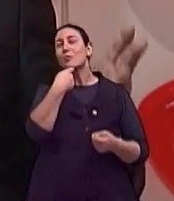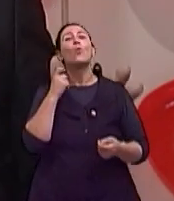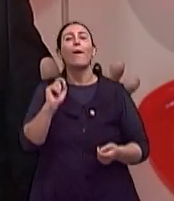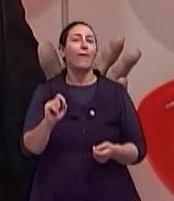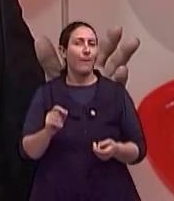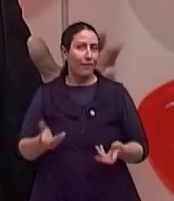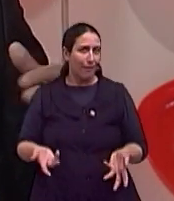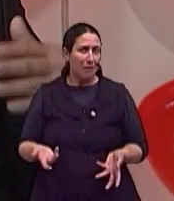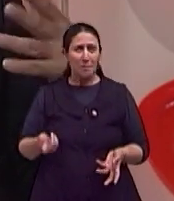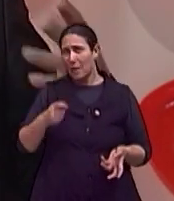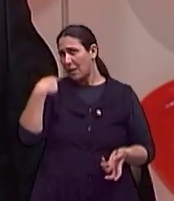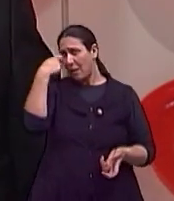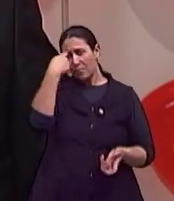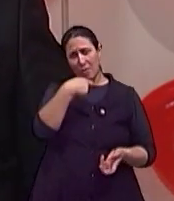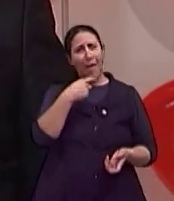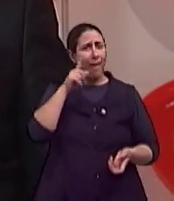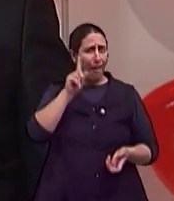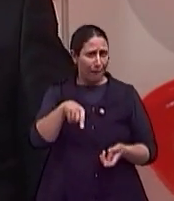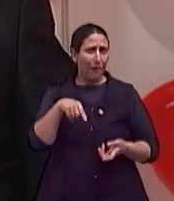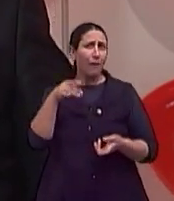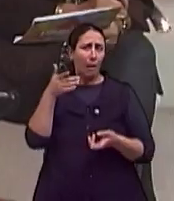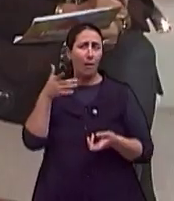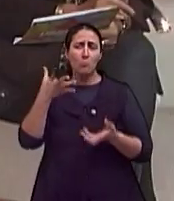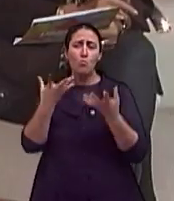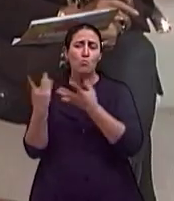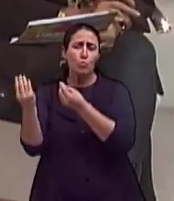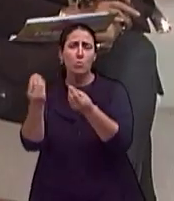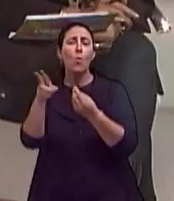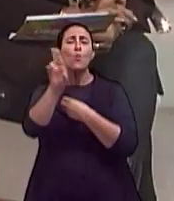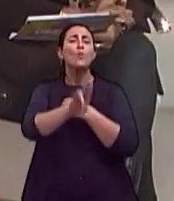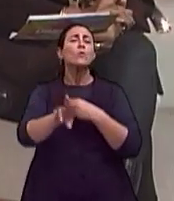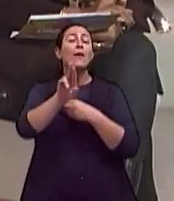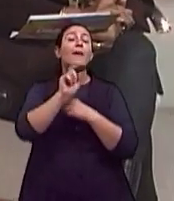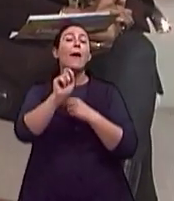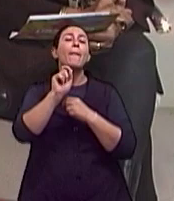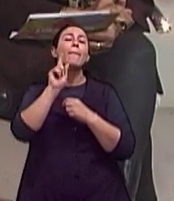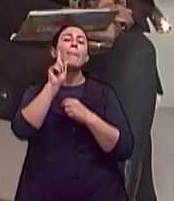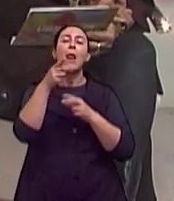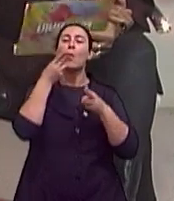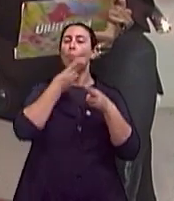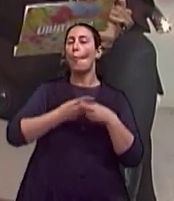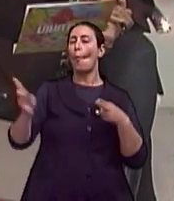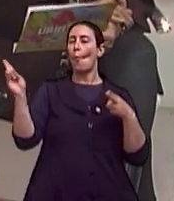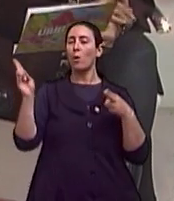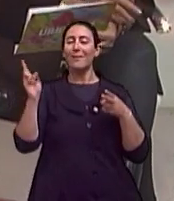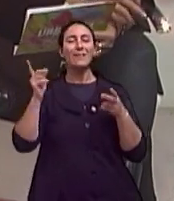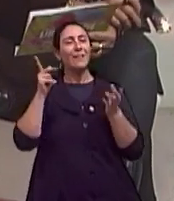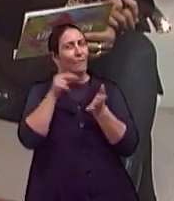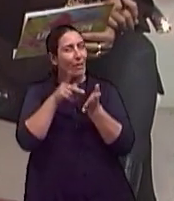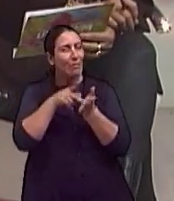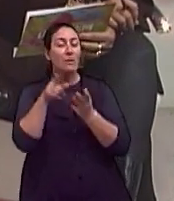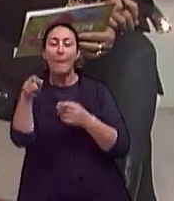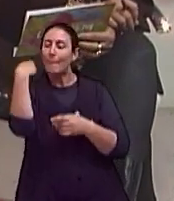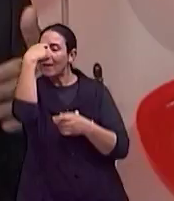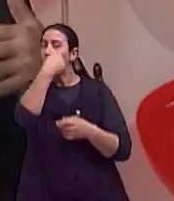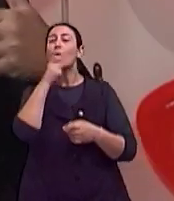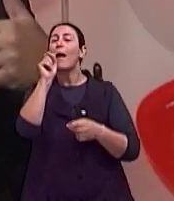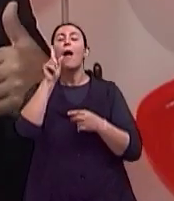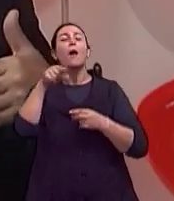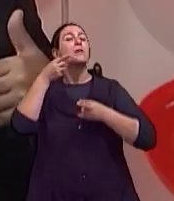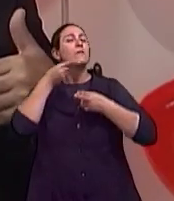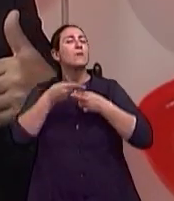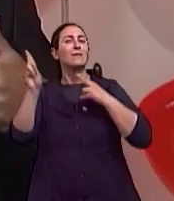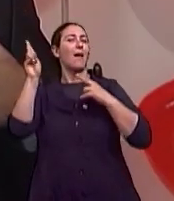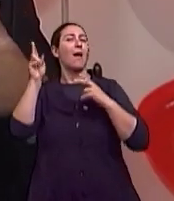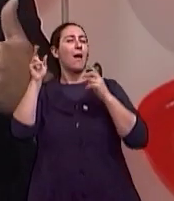A maquiagem é uma técnica que se utiliza para disfarçar, no bom sentido, as